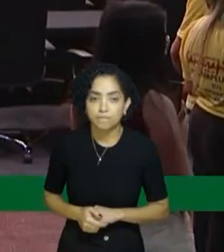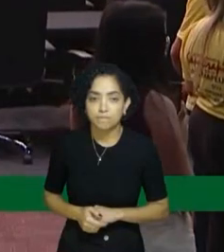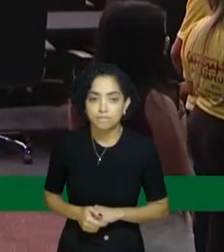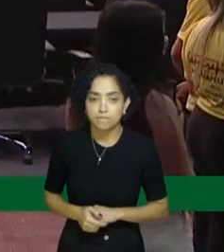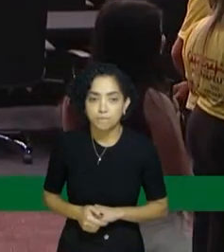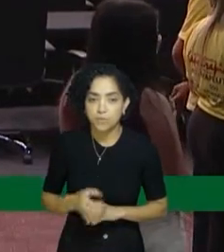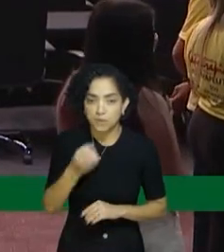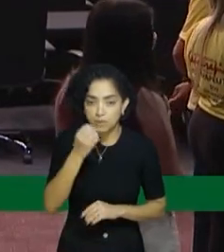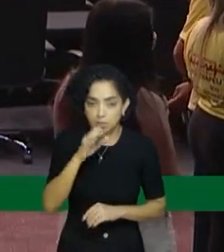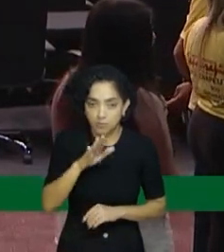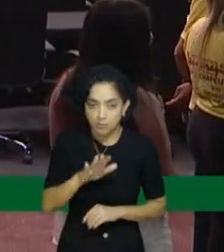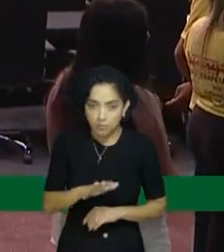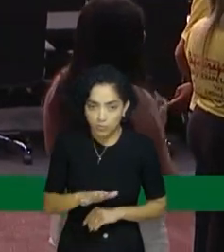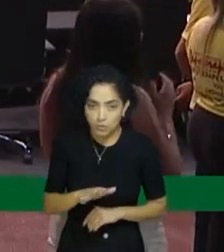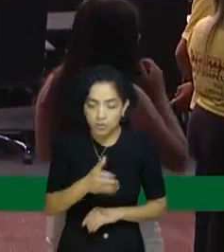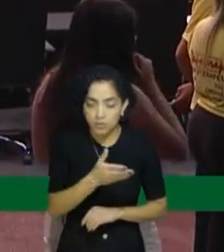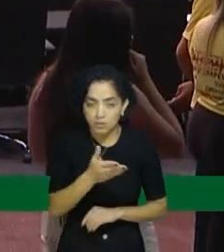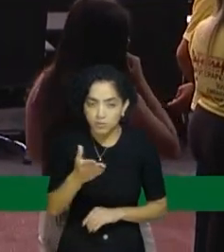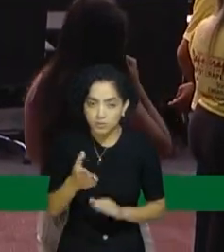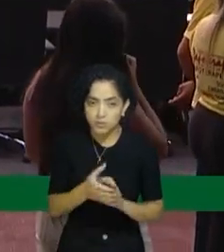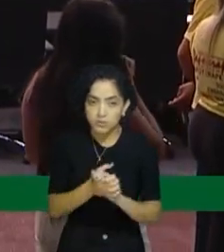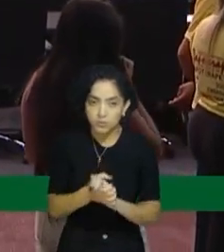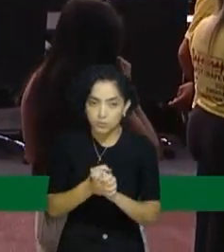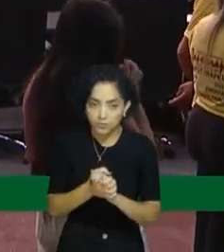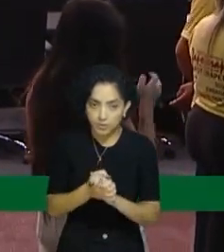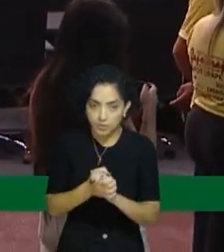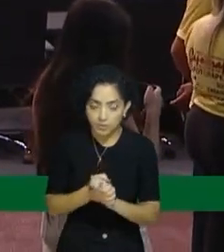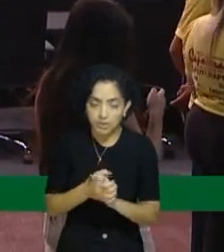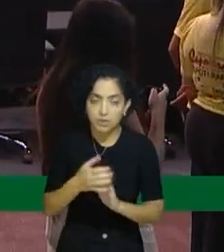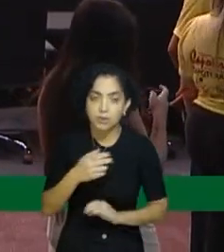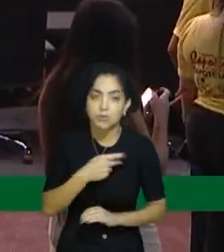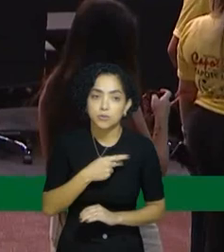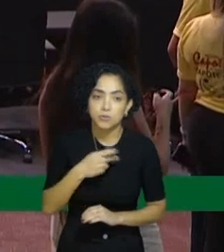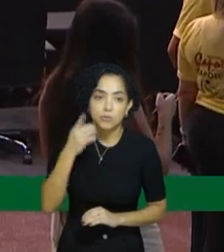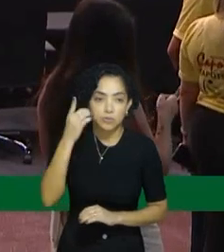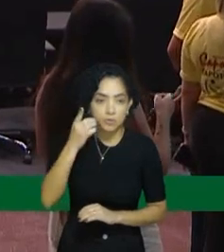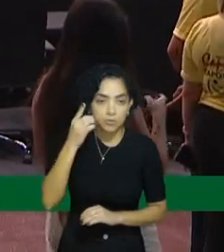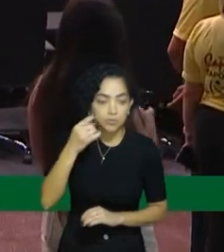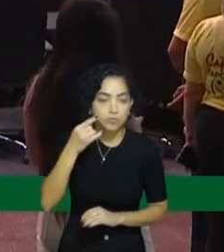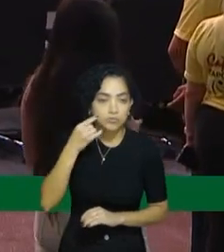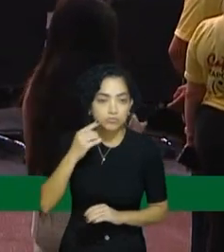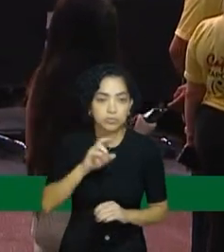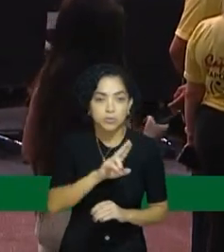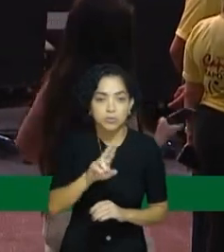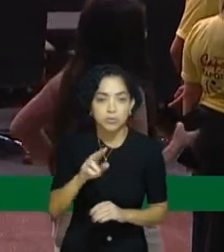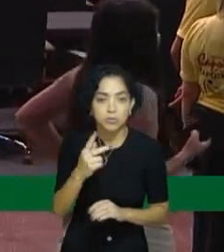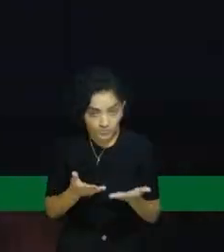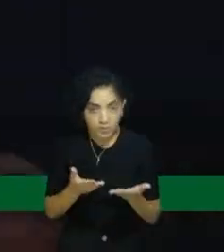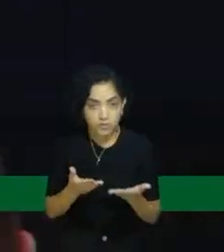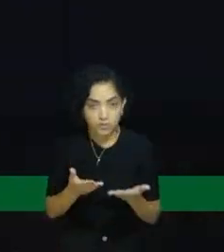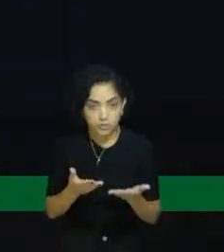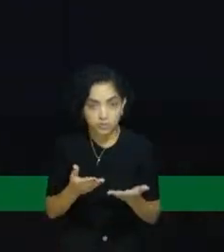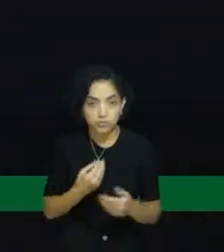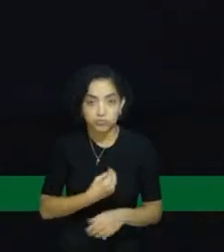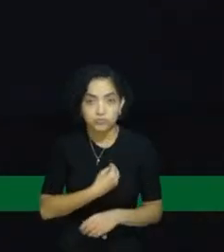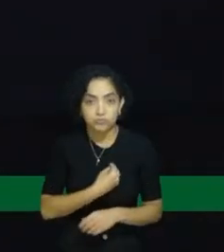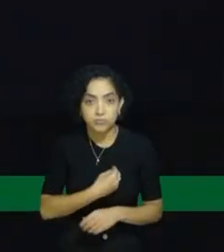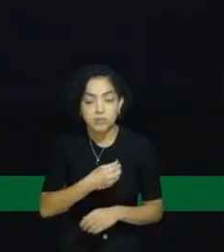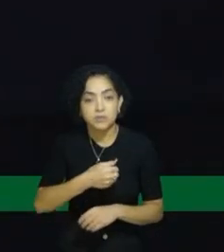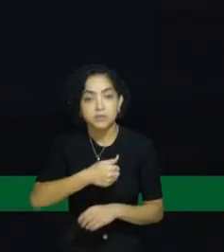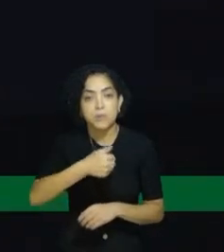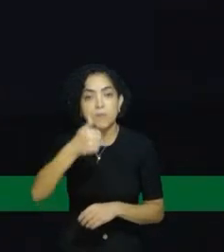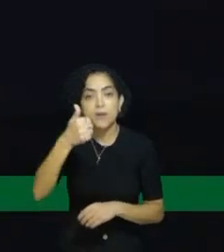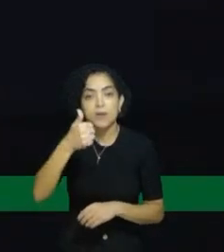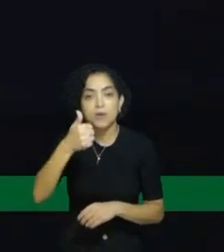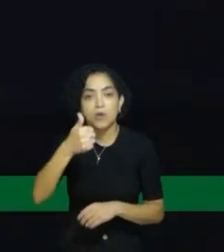Rosane Pocai, da Câmara de Dirigentes Logistas de Lages, convidou os deputados e demais presentes para o próximo Festival